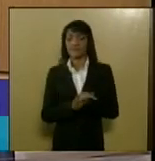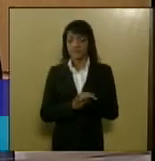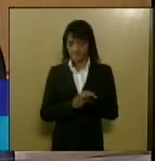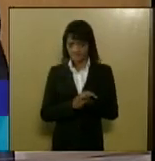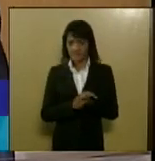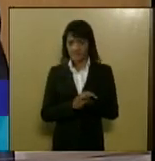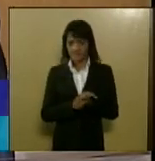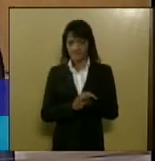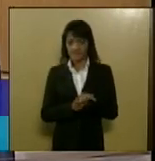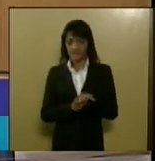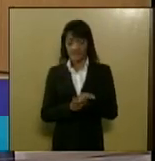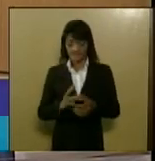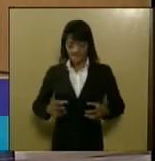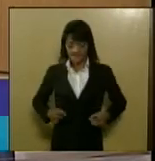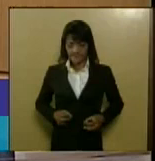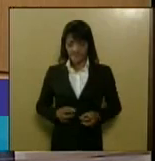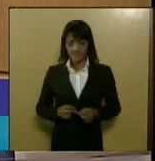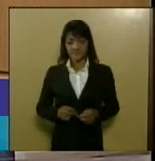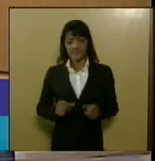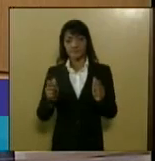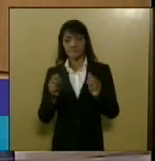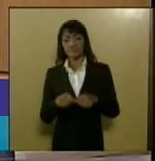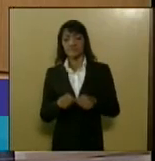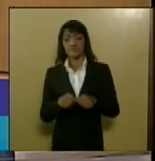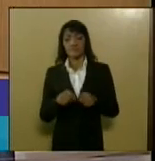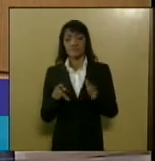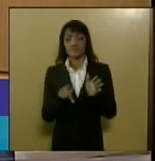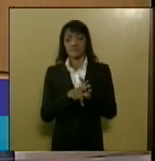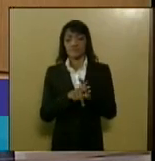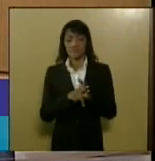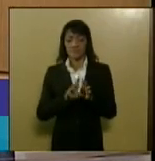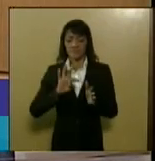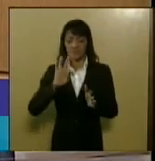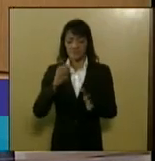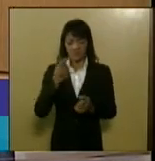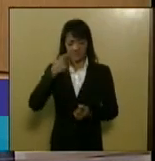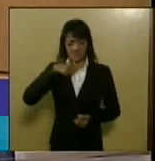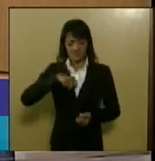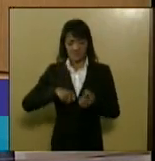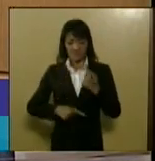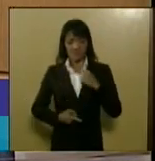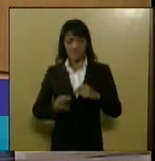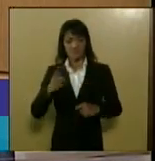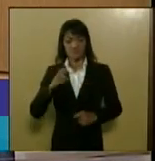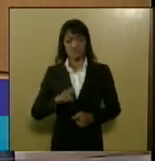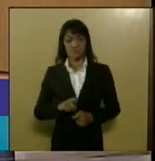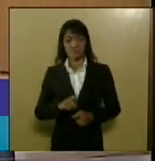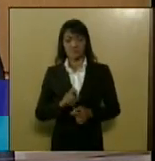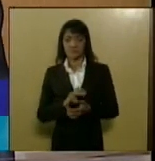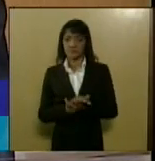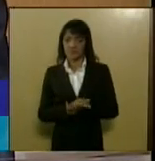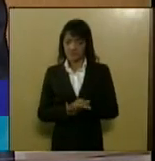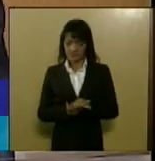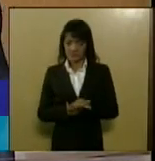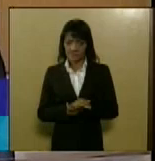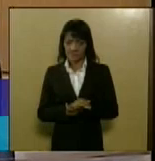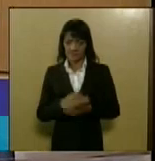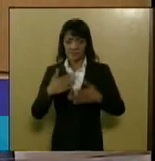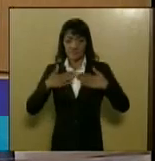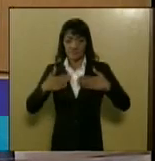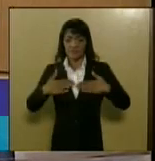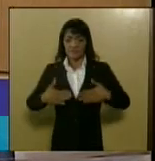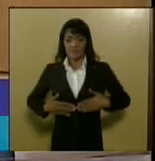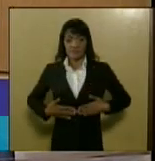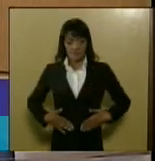causado pelo cigarro ele pode comprometer todo o organismo várias partes do corpo